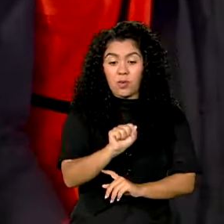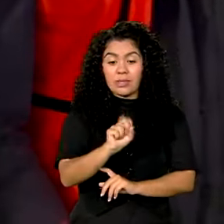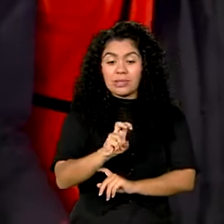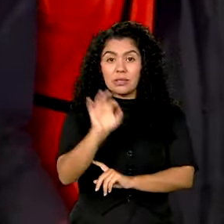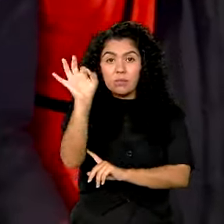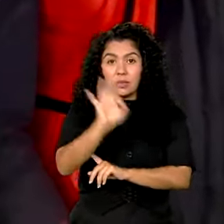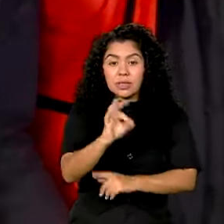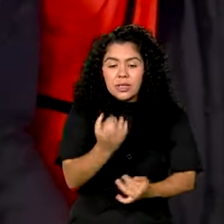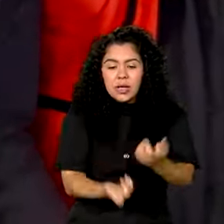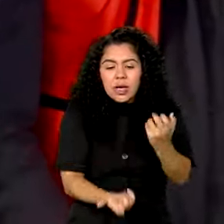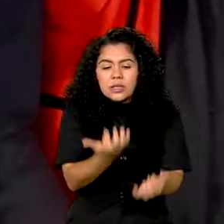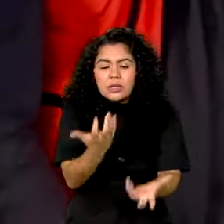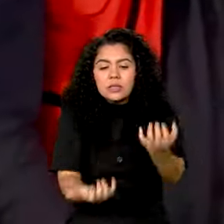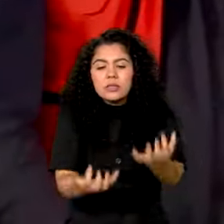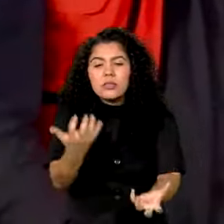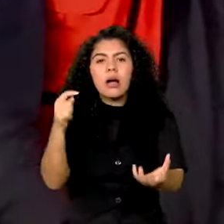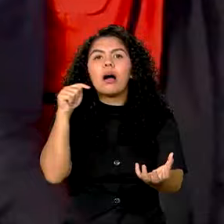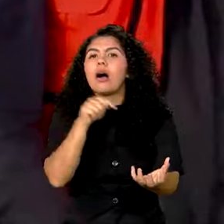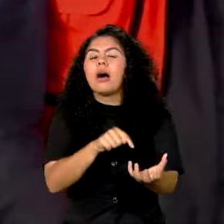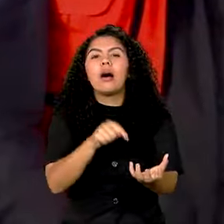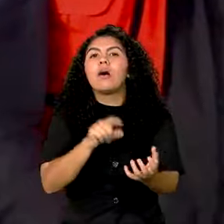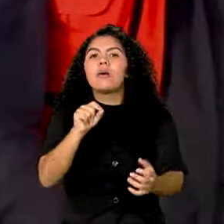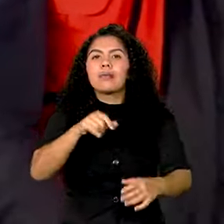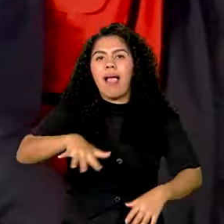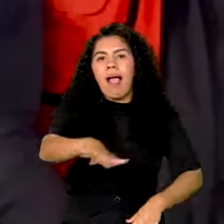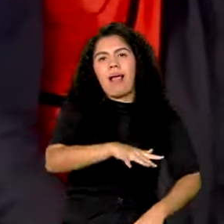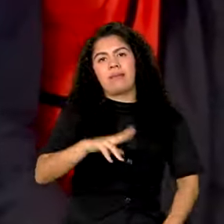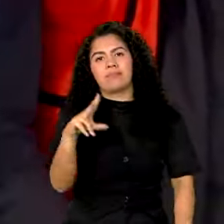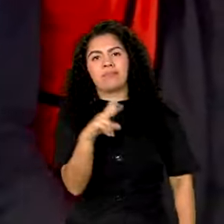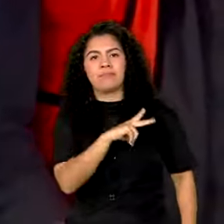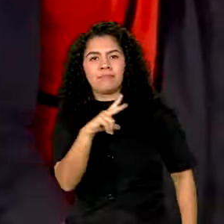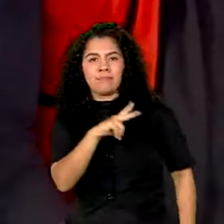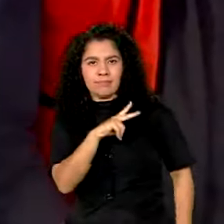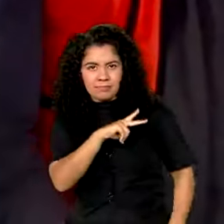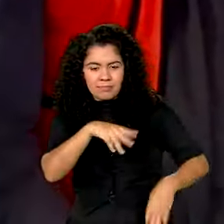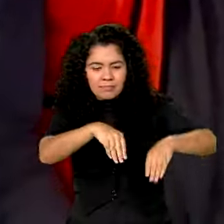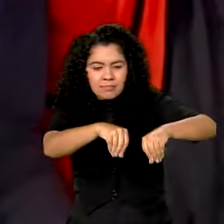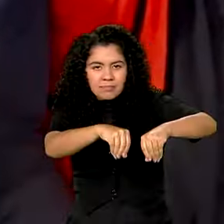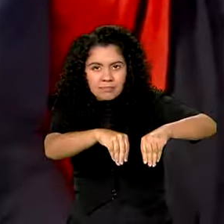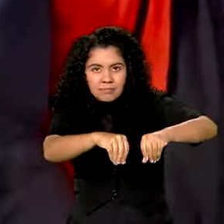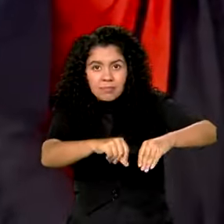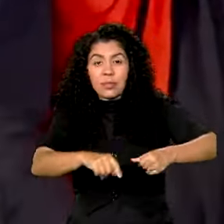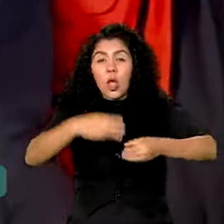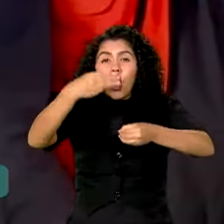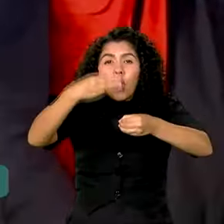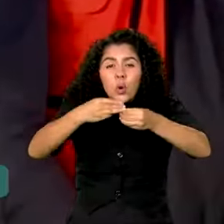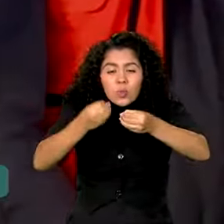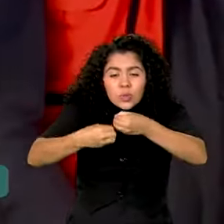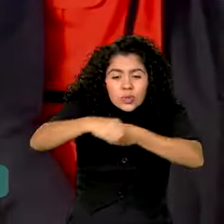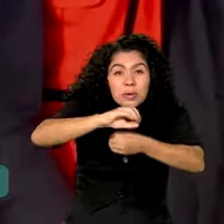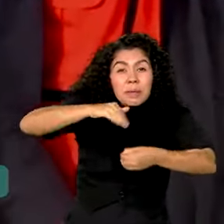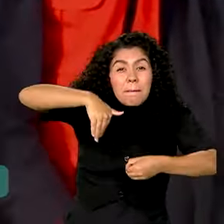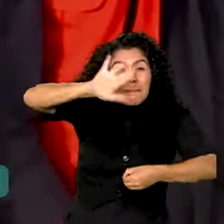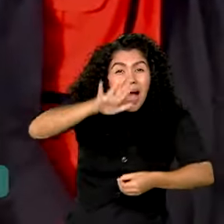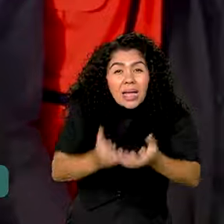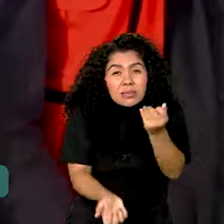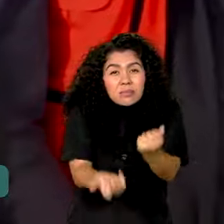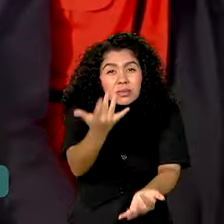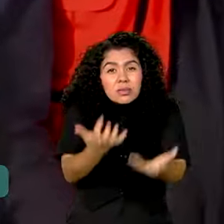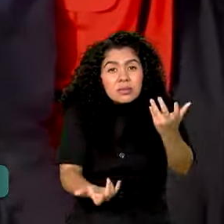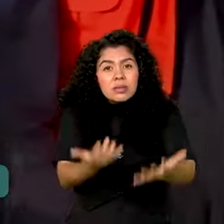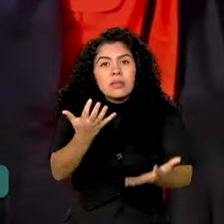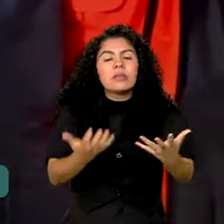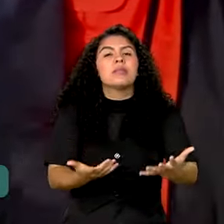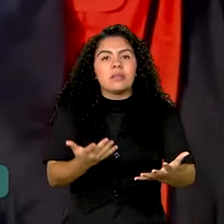incêndios estão se dando em propriedades privadas. Os municípios que mais desmataram são os que mais têm